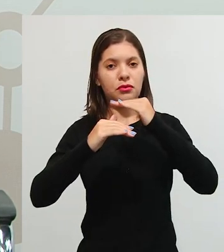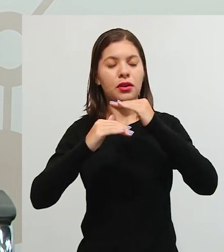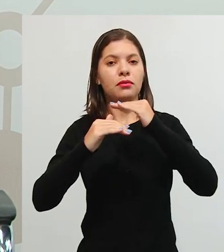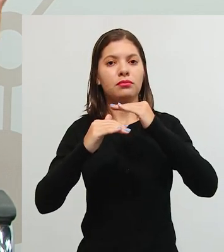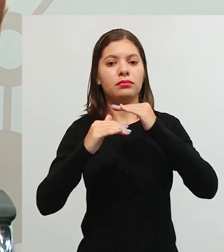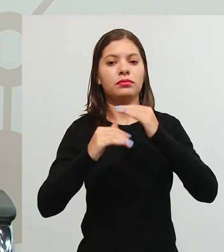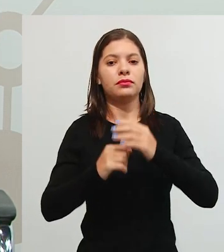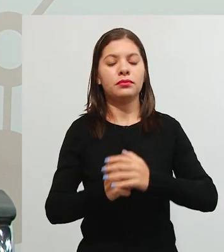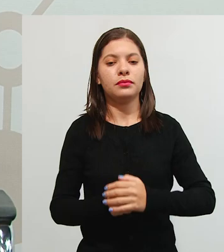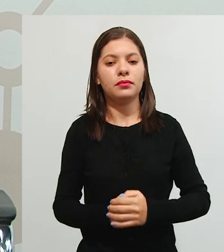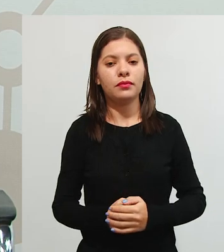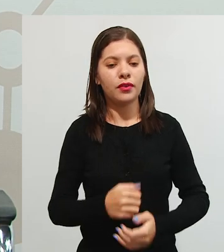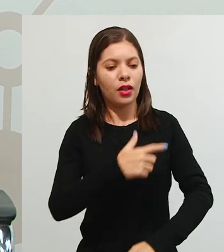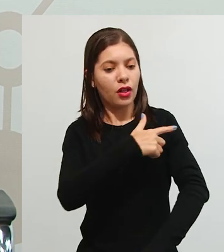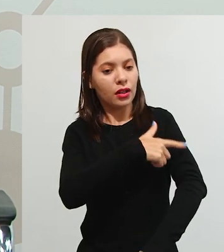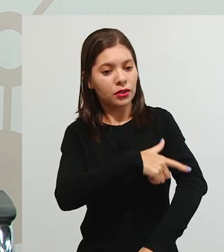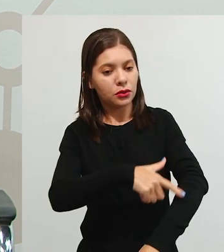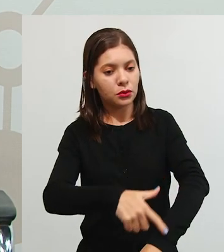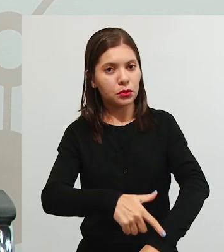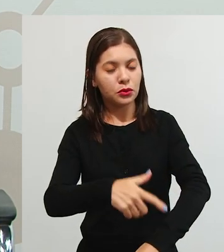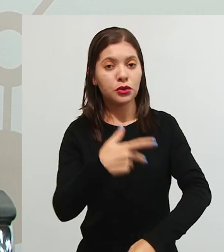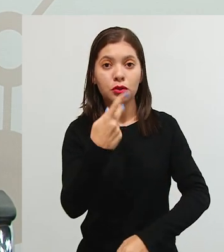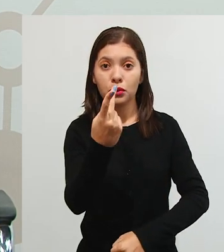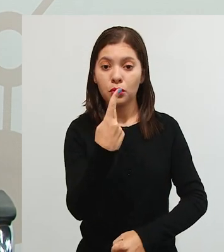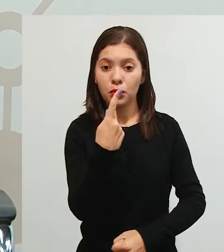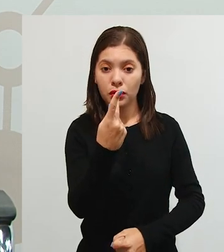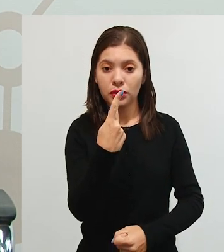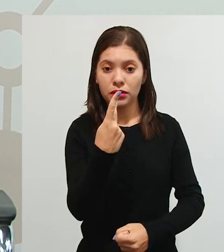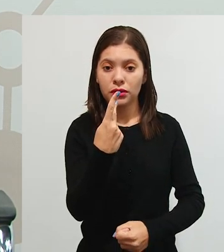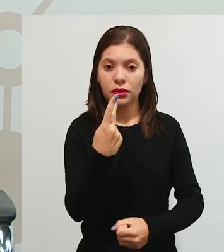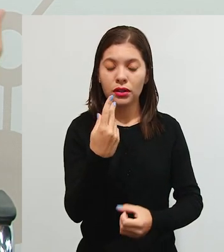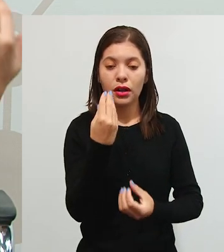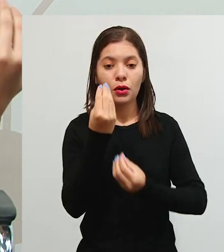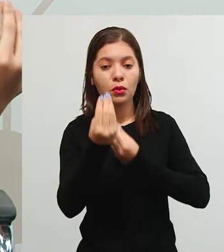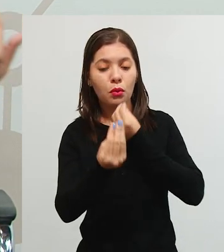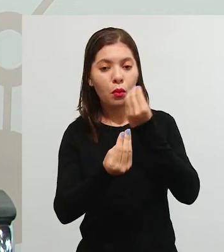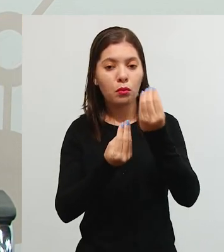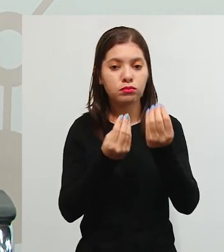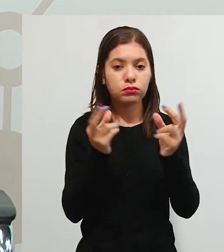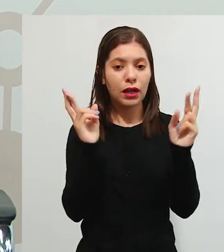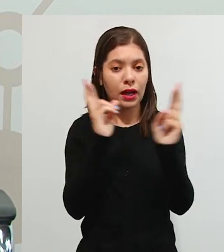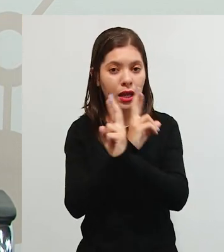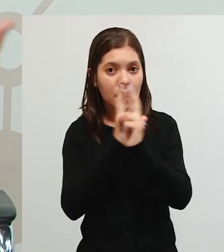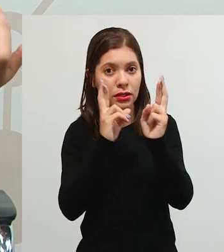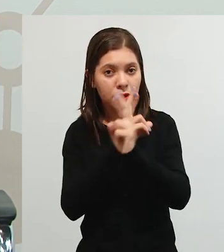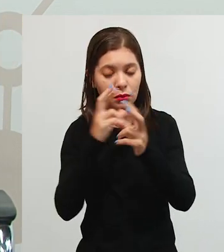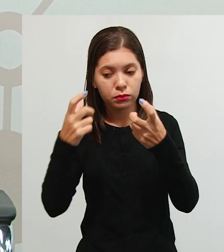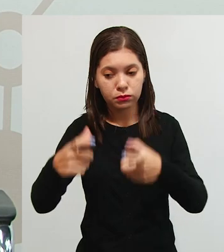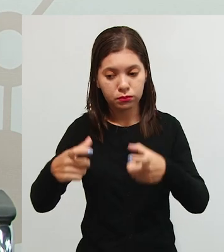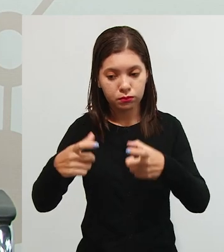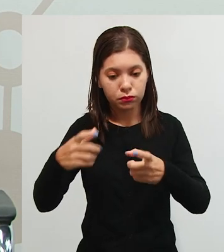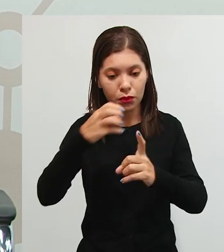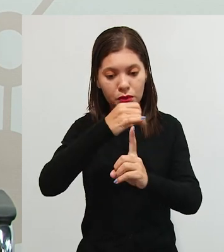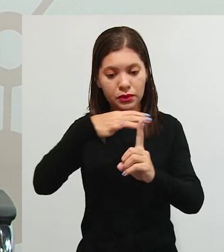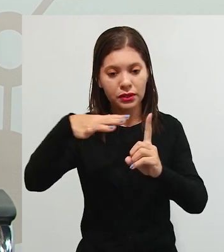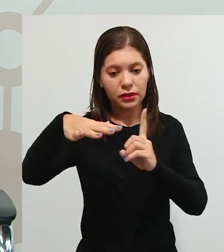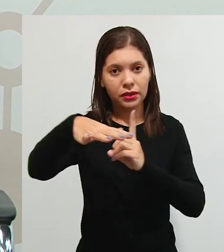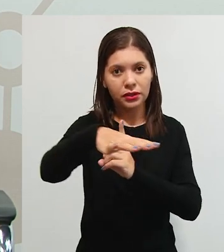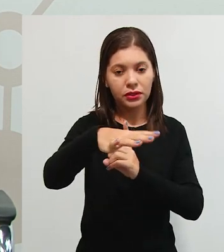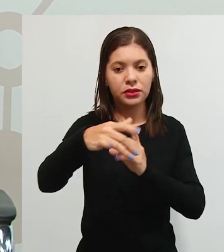as nossas atitudes, o que nós somos, está nessa nossa relação com o meio.